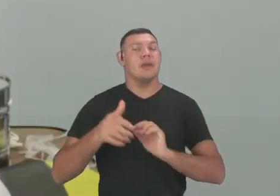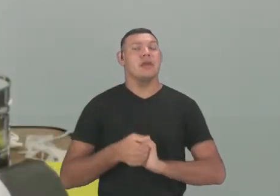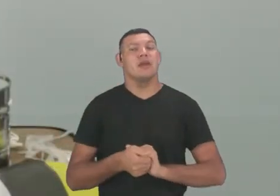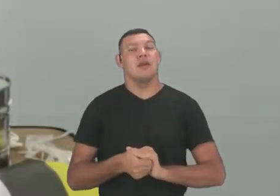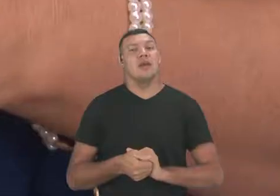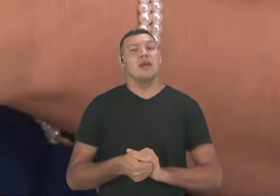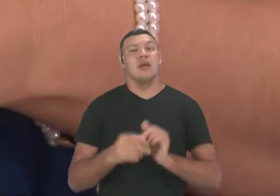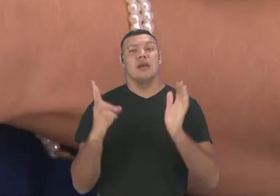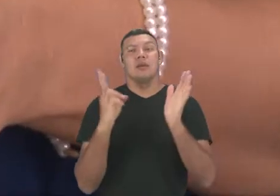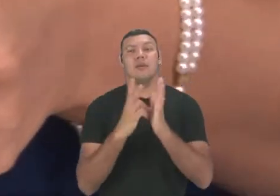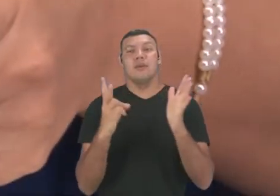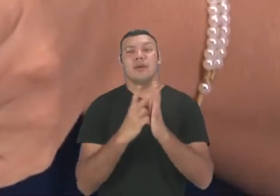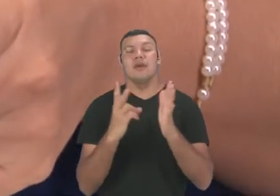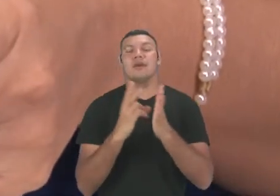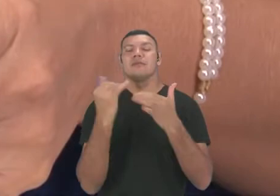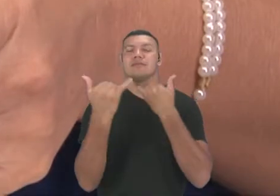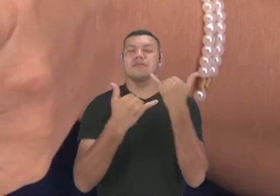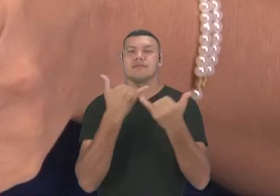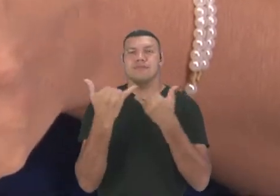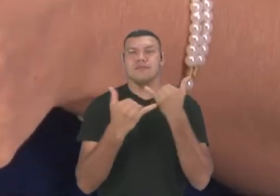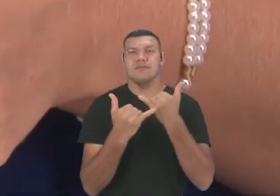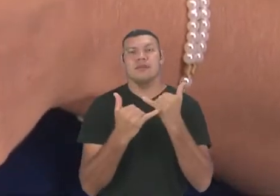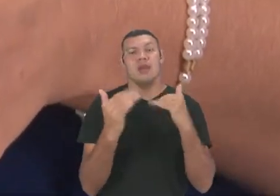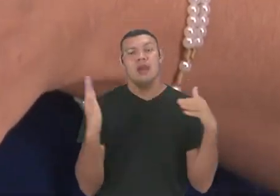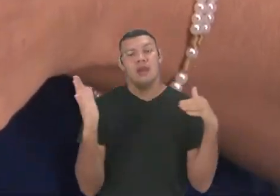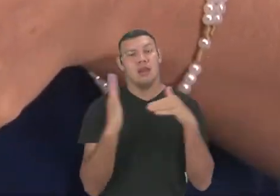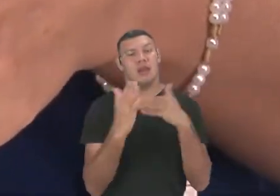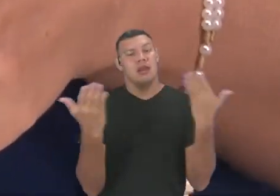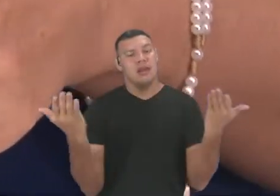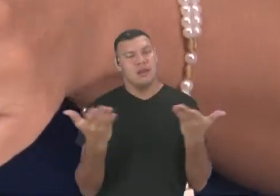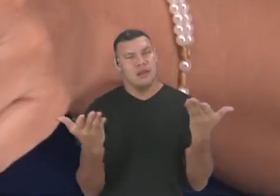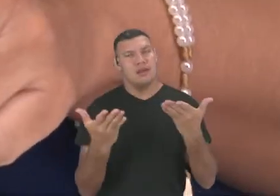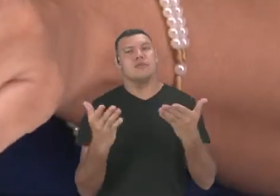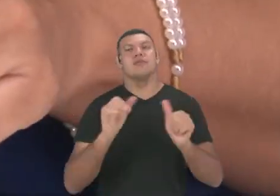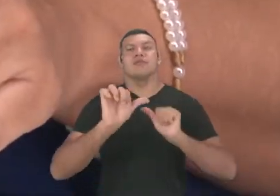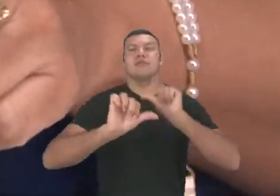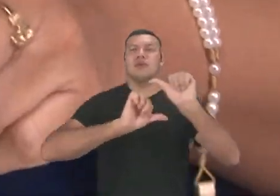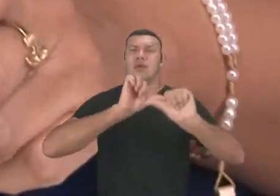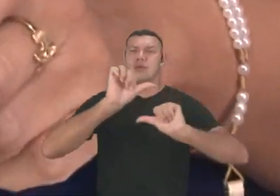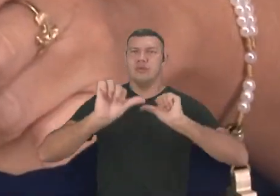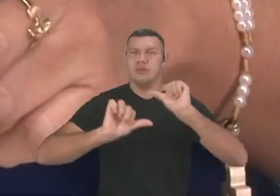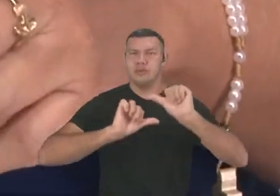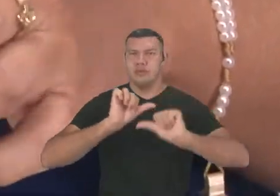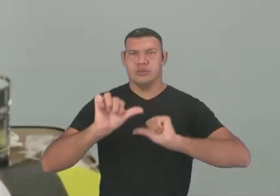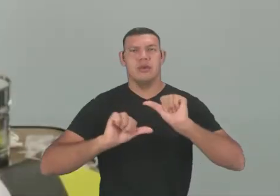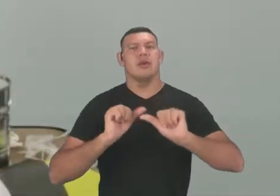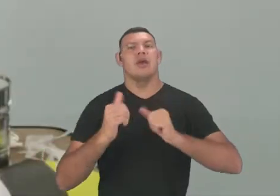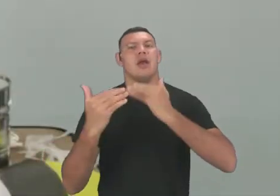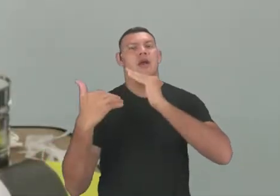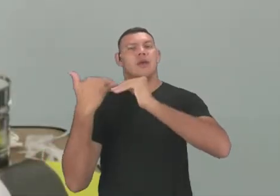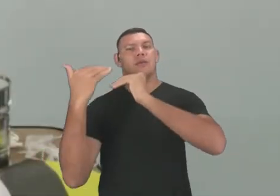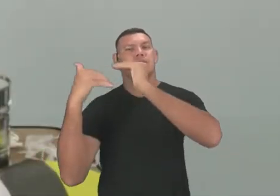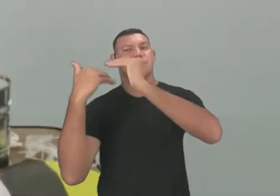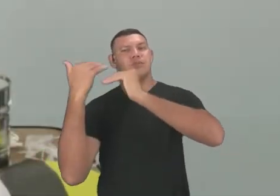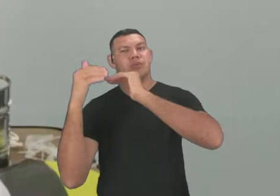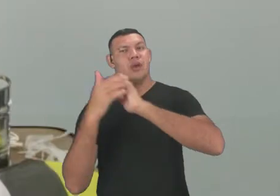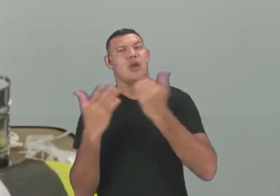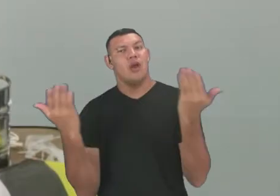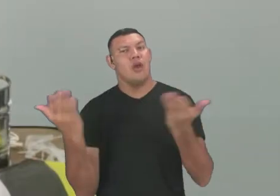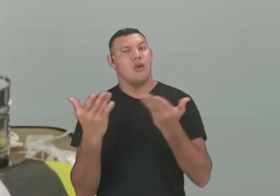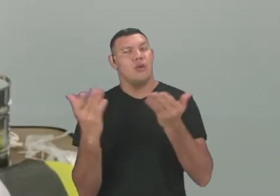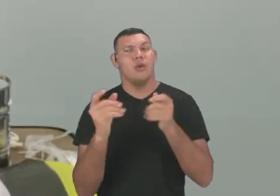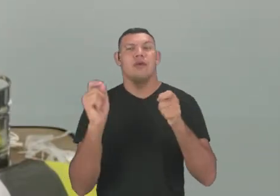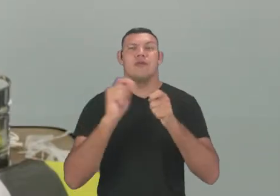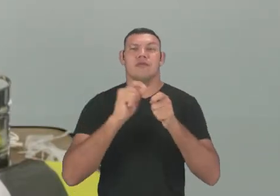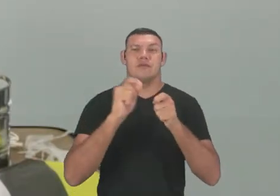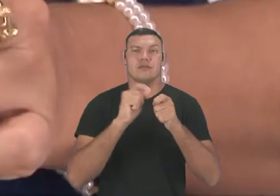forma com que eles brincavam. E até hoje, a peteca, ela mudou, certo? A peteca, ela foi evoluindo. Hoje, ela pode ser feita